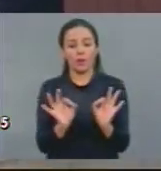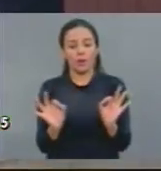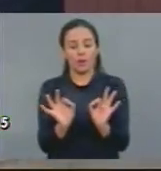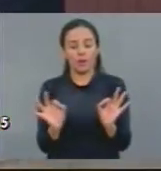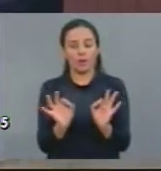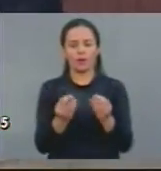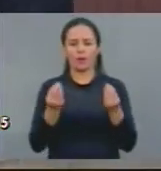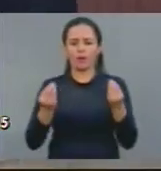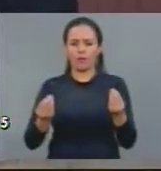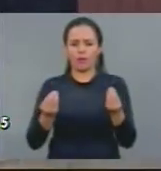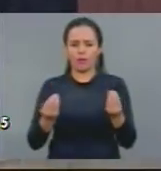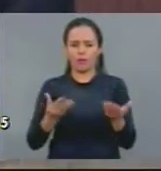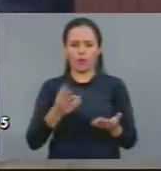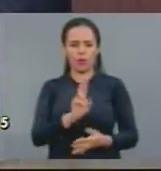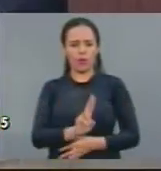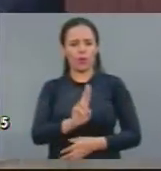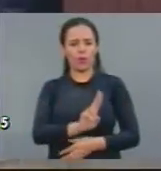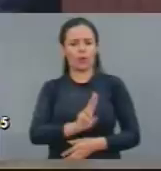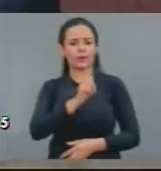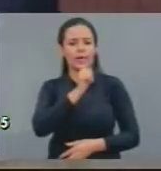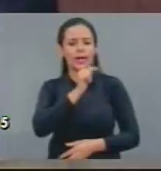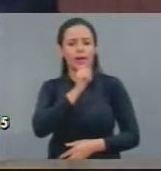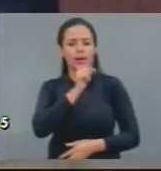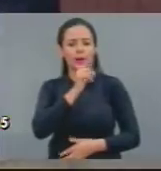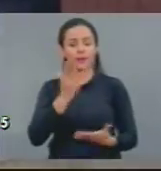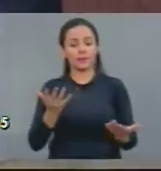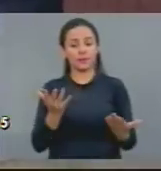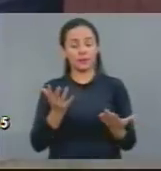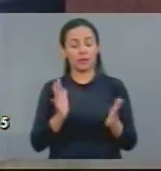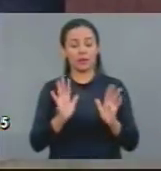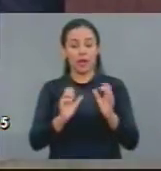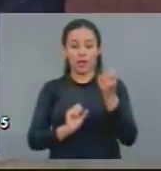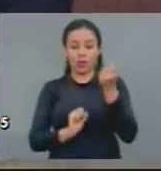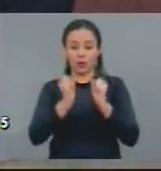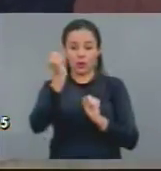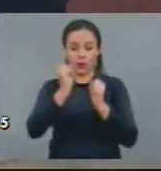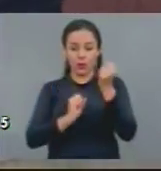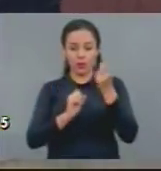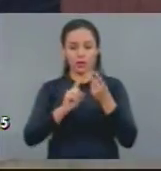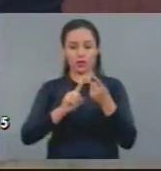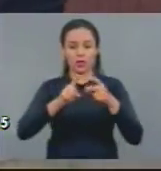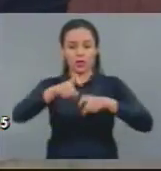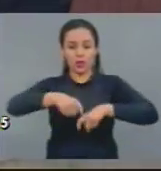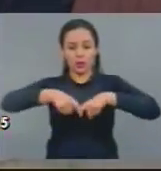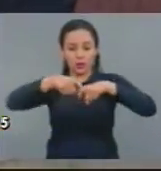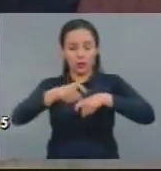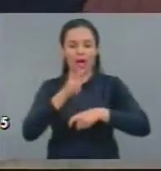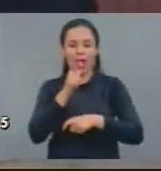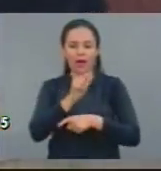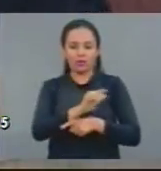% para indústria e agricultura irrigada.